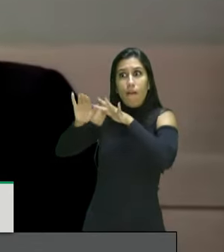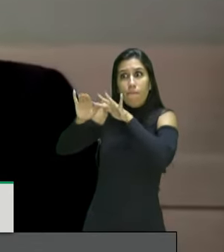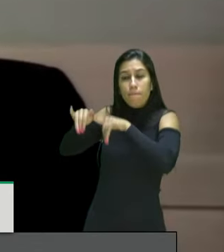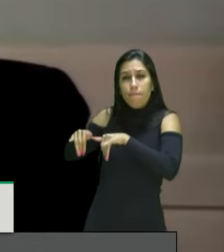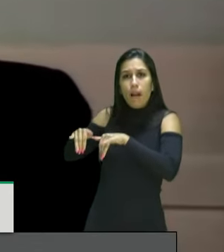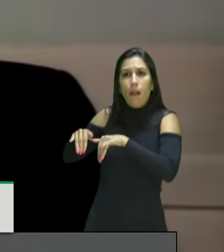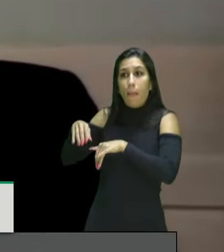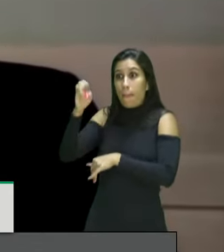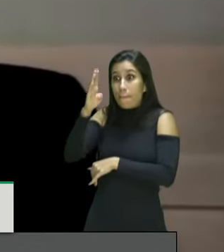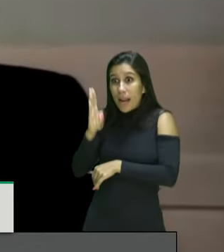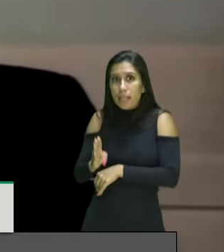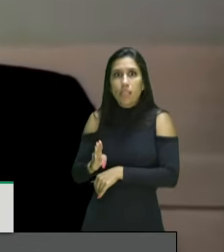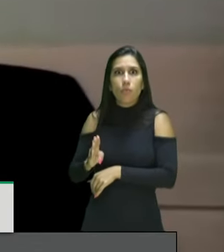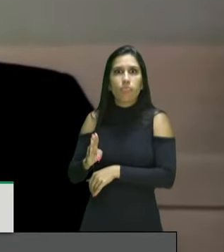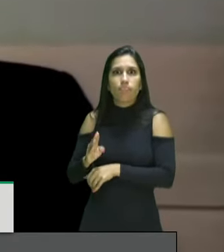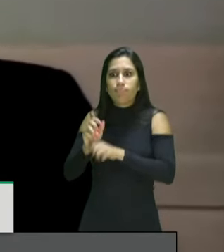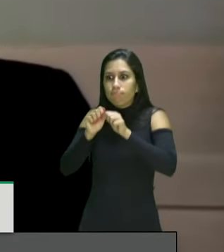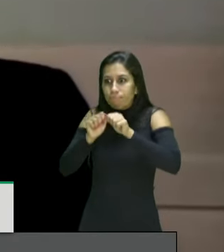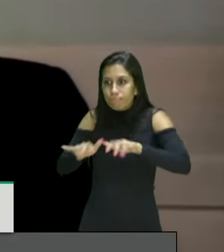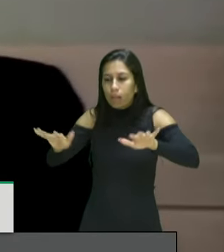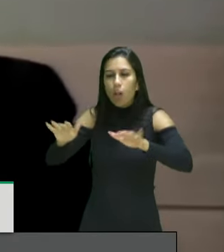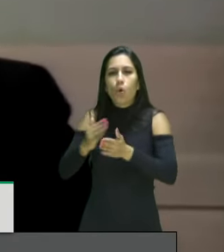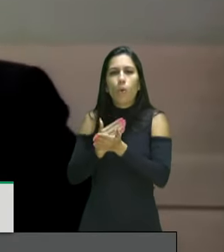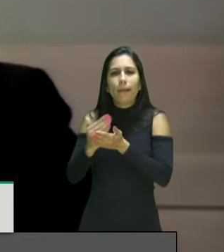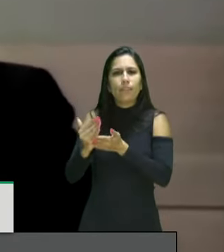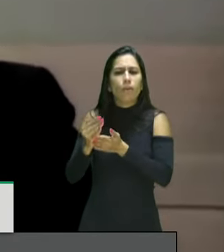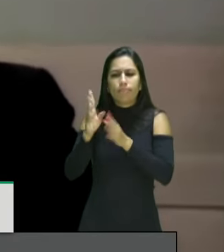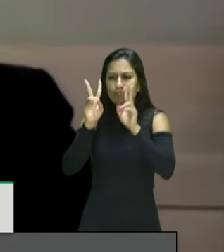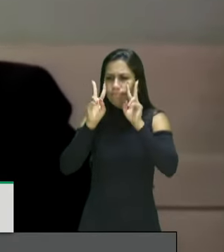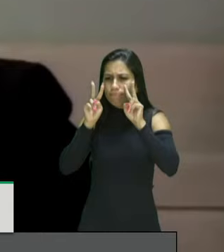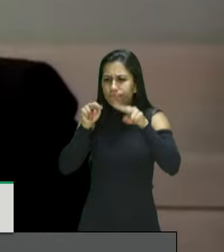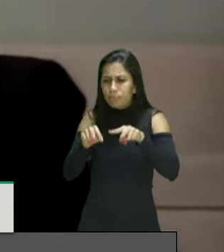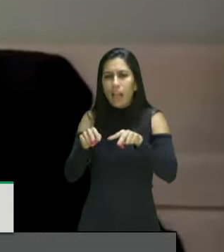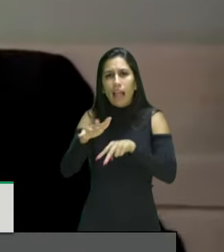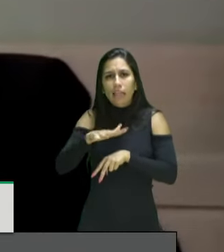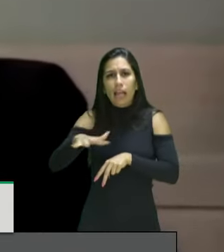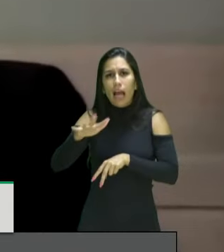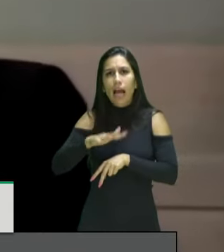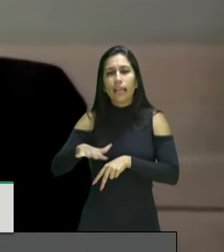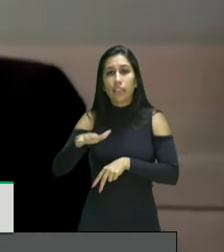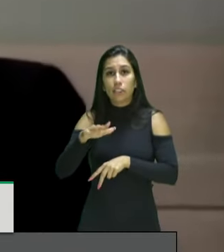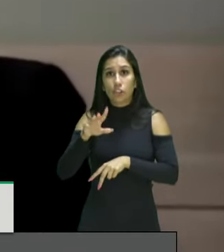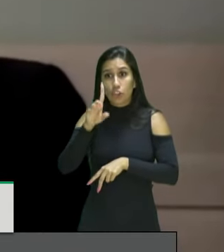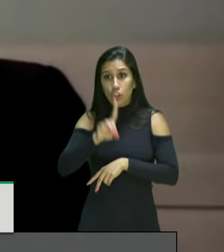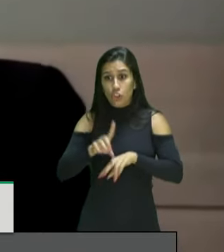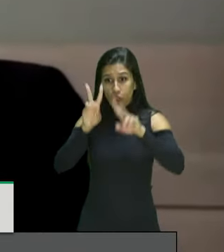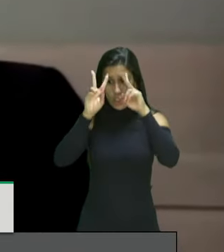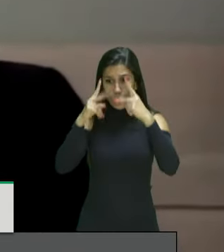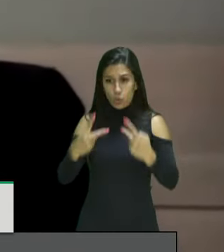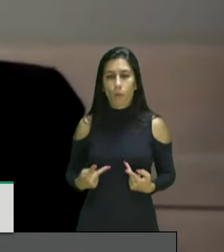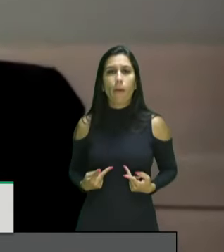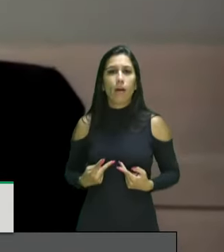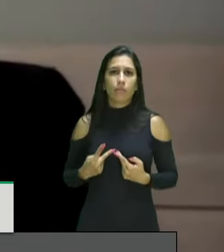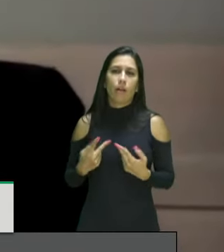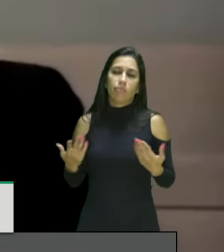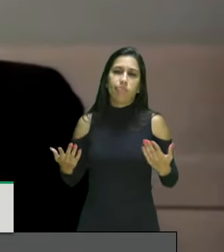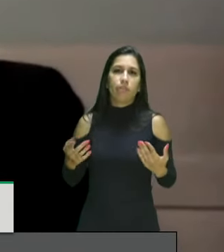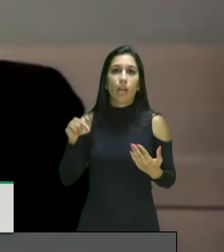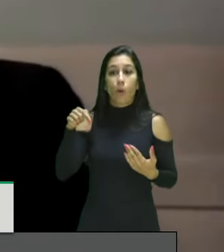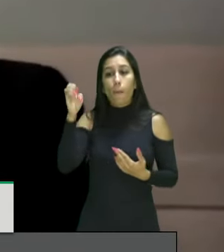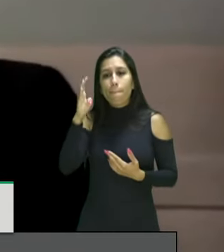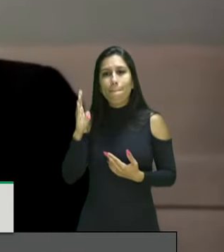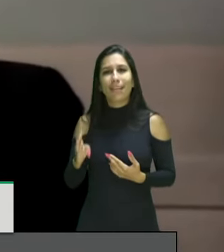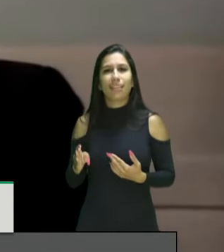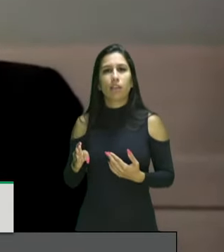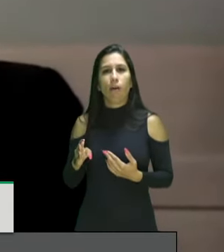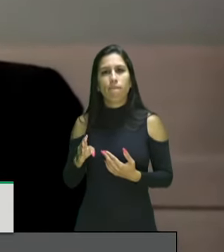compromissos internacionais na área de direitos humanos. Foi protagonista mesmo na positivação, na chamada positivação